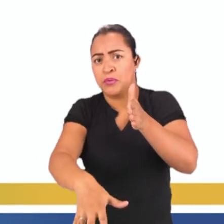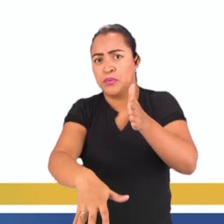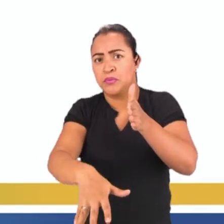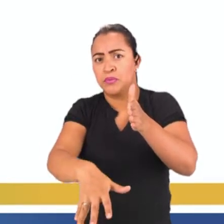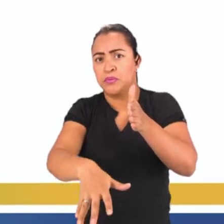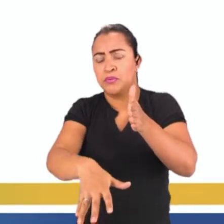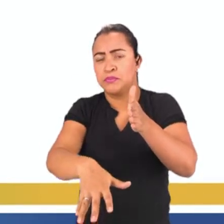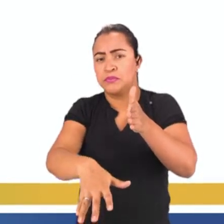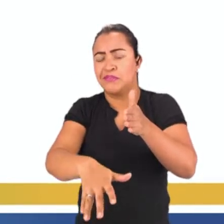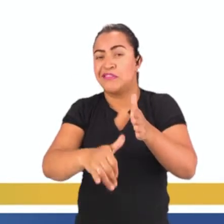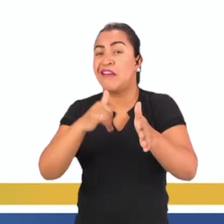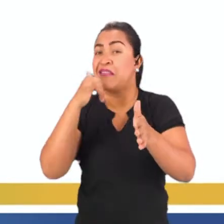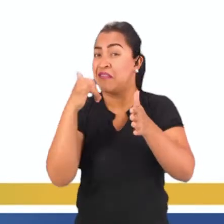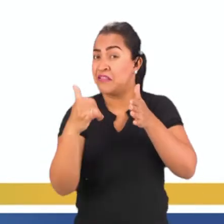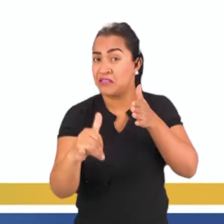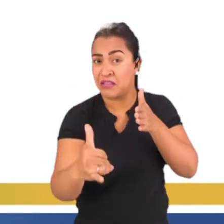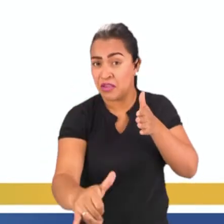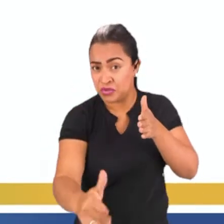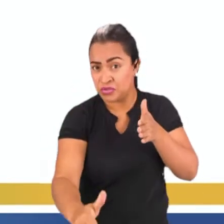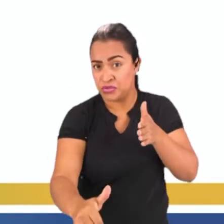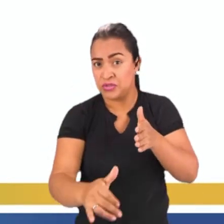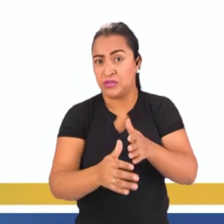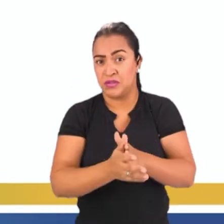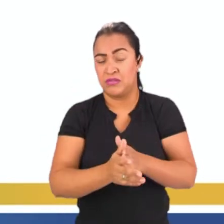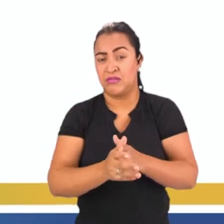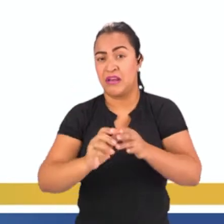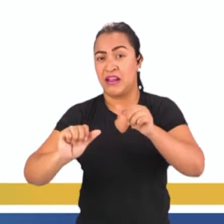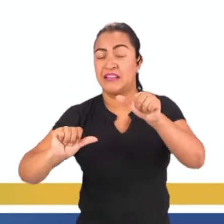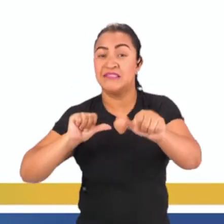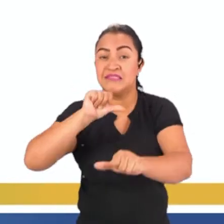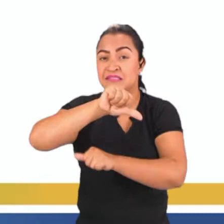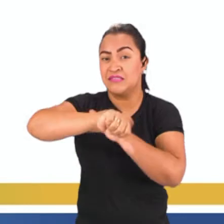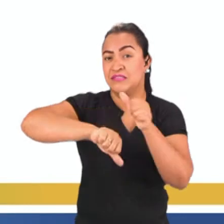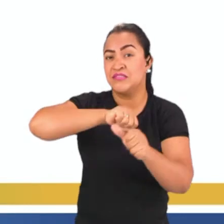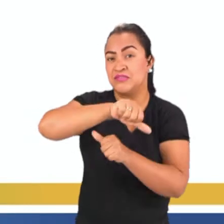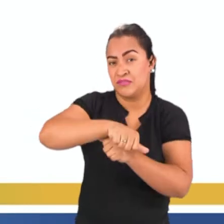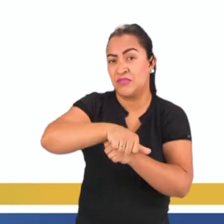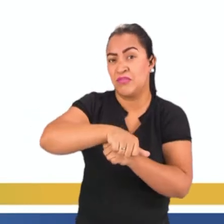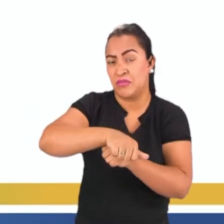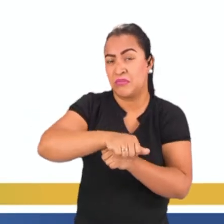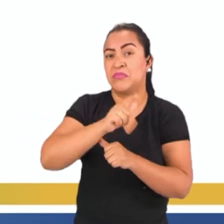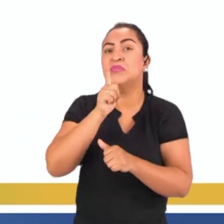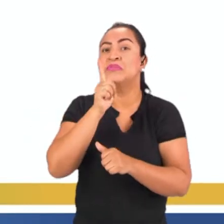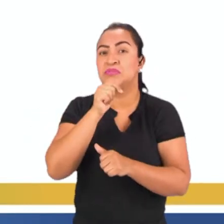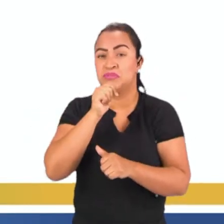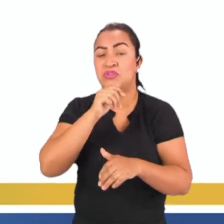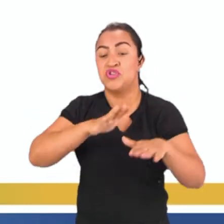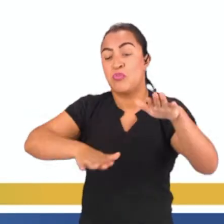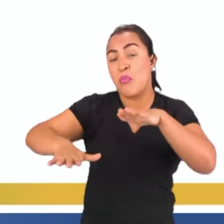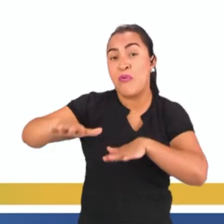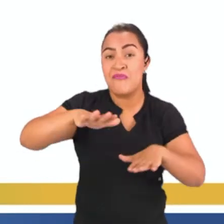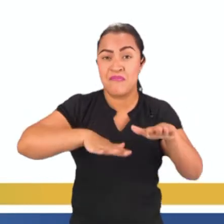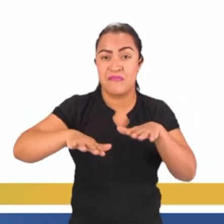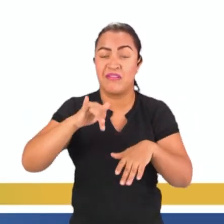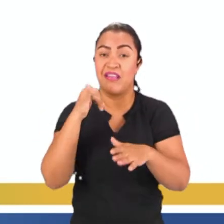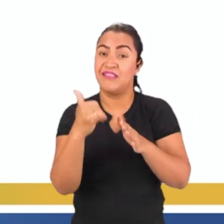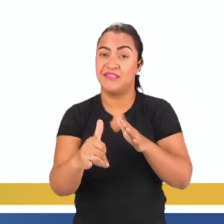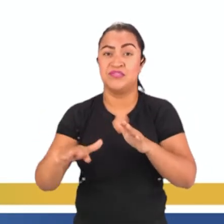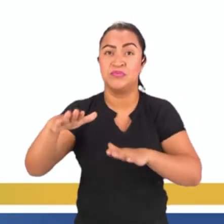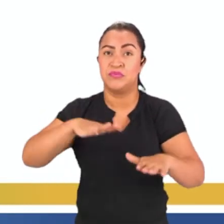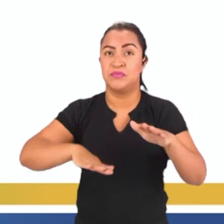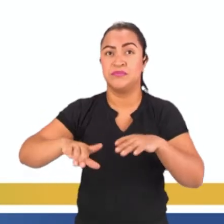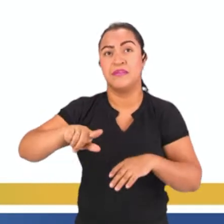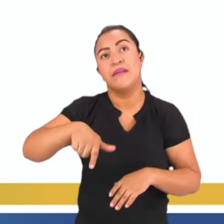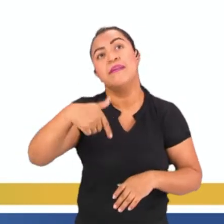essa energia hidráulica vai ser transformada em energia mecânica, de movimento. O que é que vai acontecer depois disso?